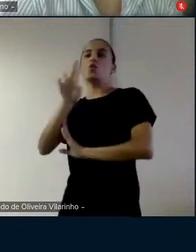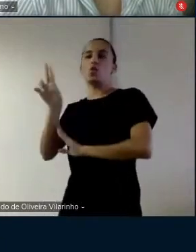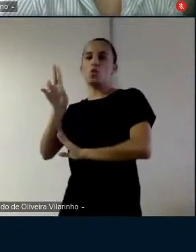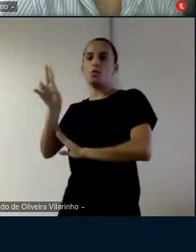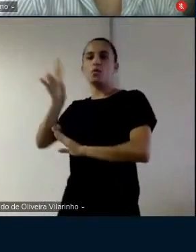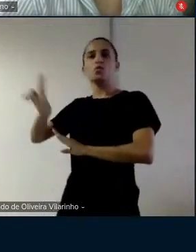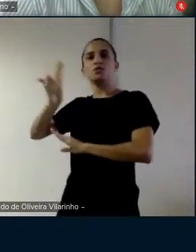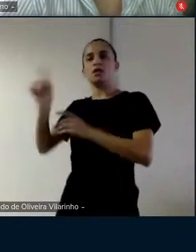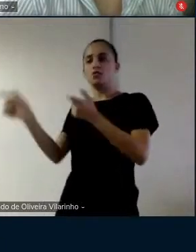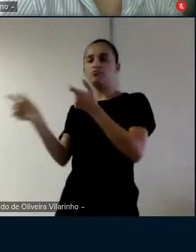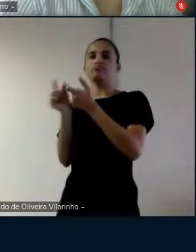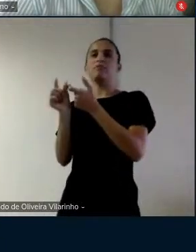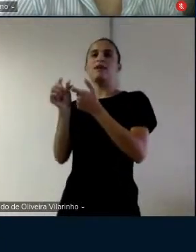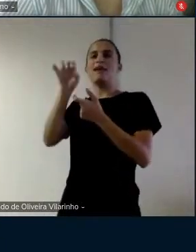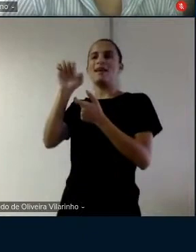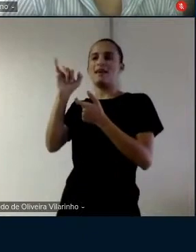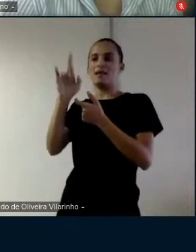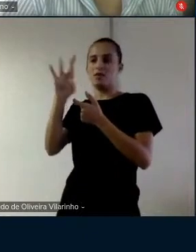sufixo aí